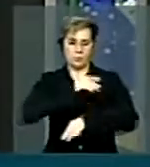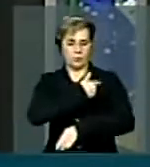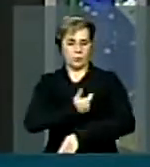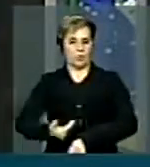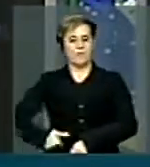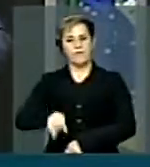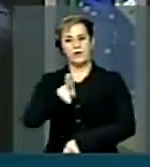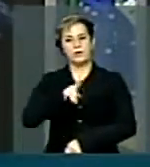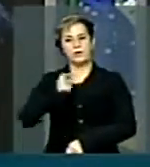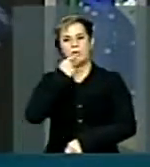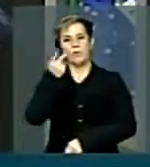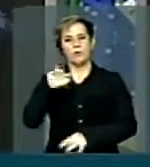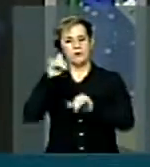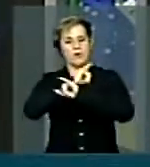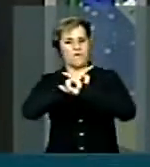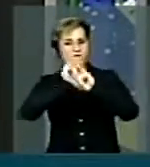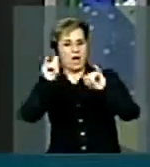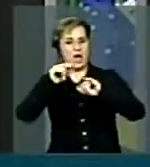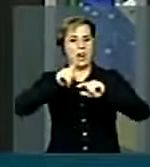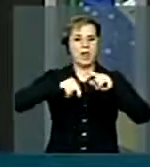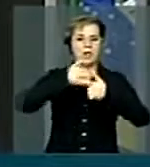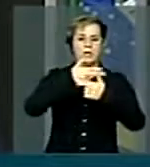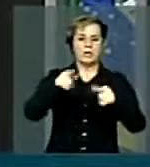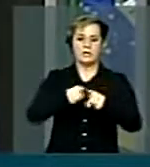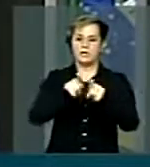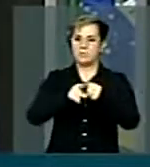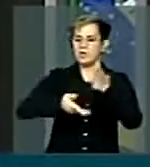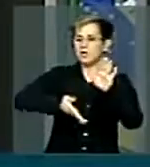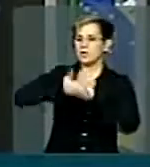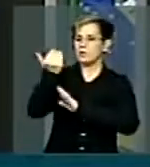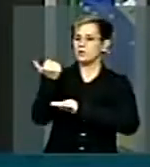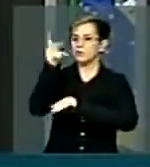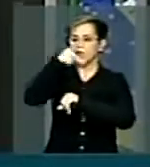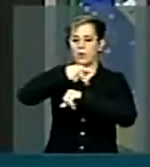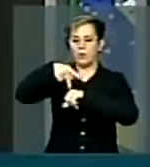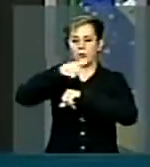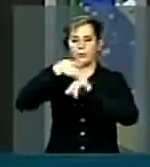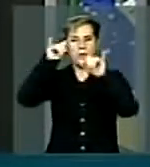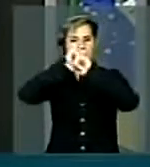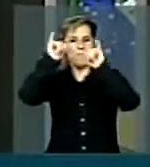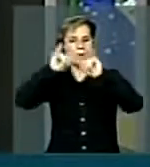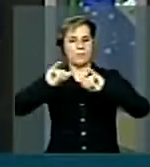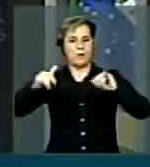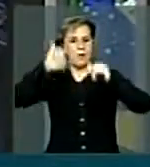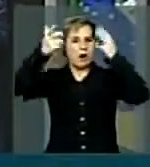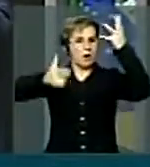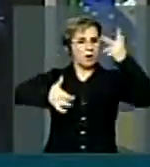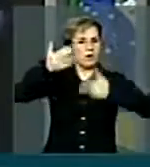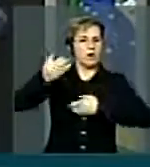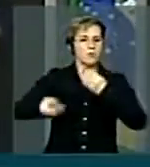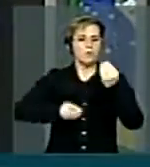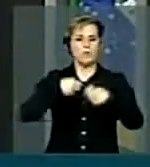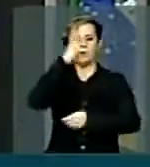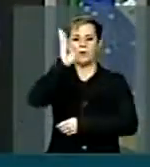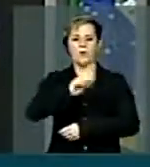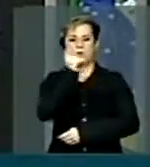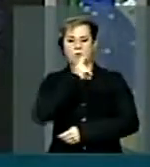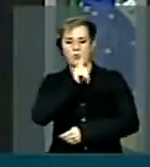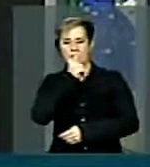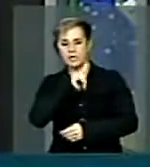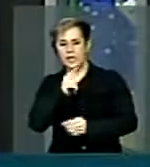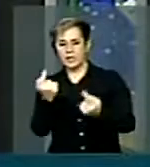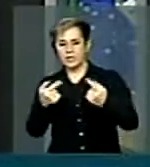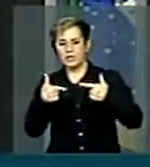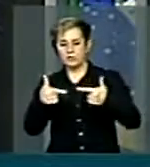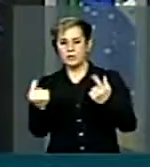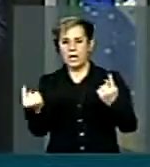como um dos mecanismos, inclusive quando sai para fora do Brasil para contar de como é que o Brasil combate a crise,